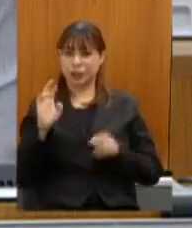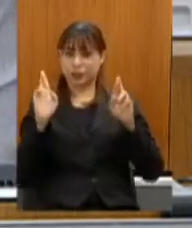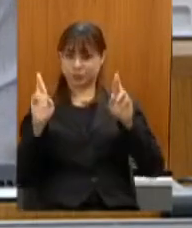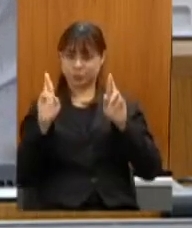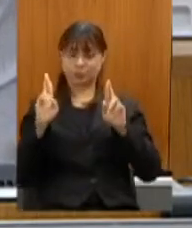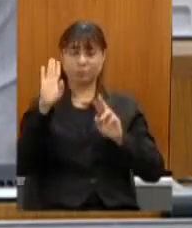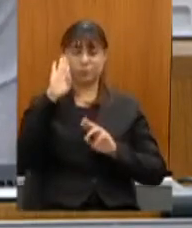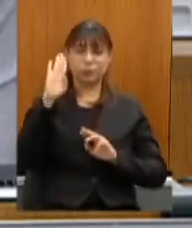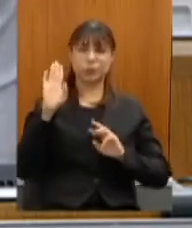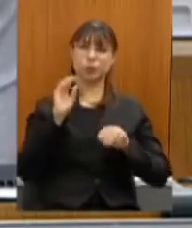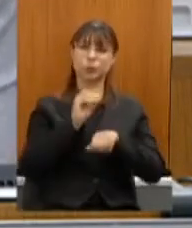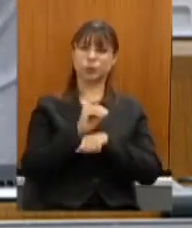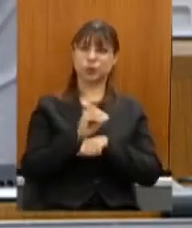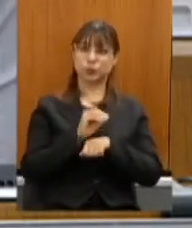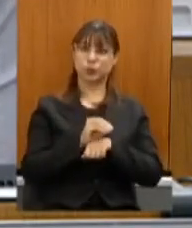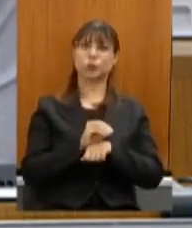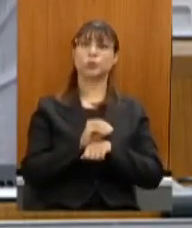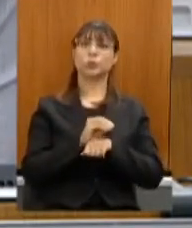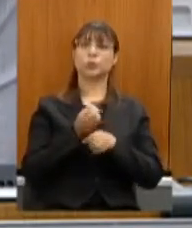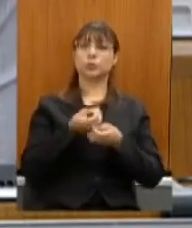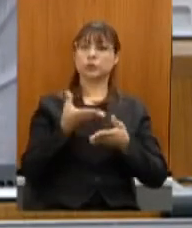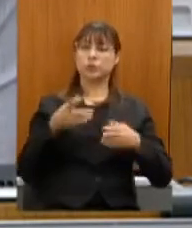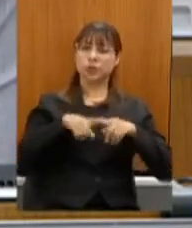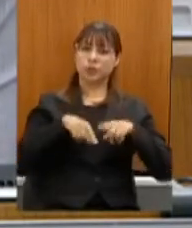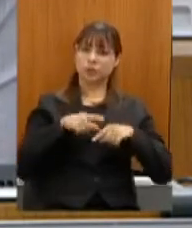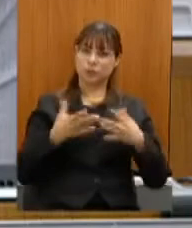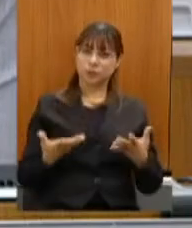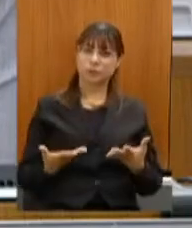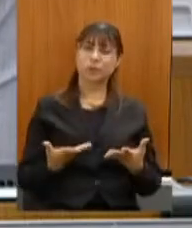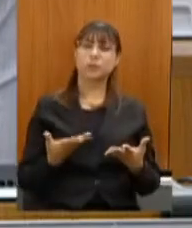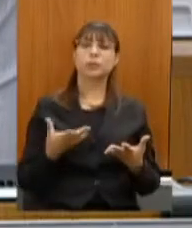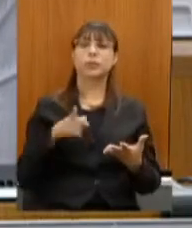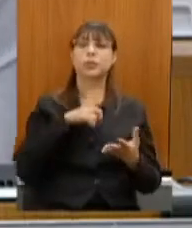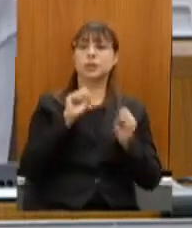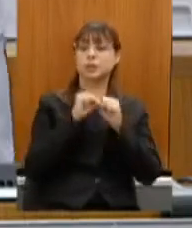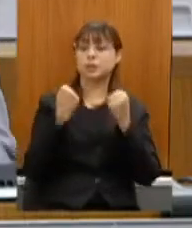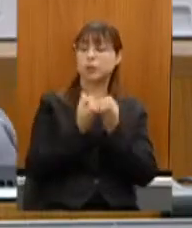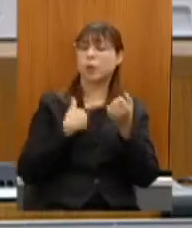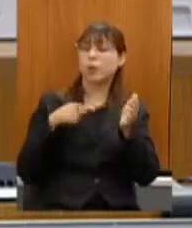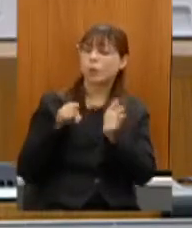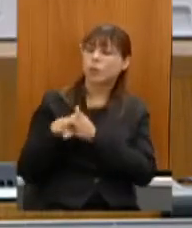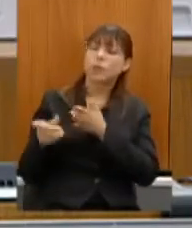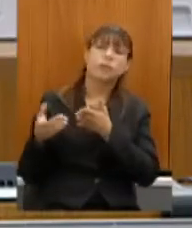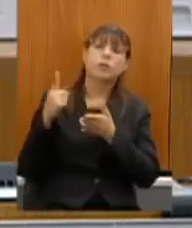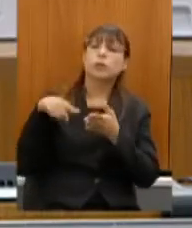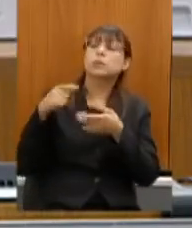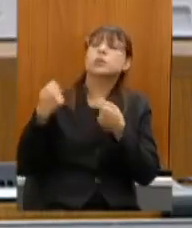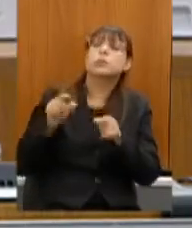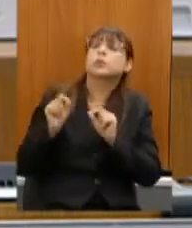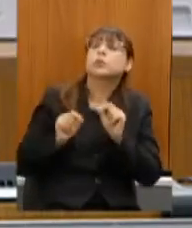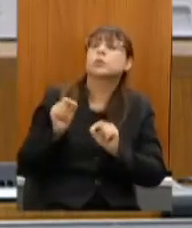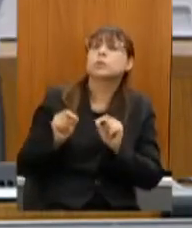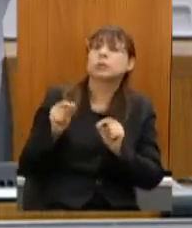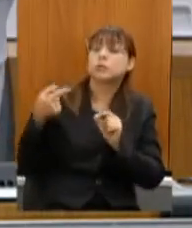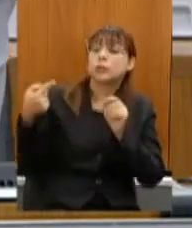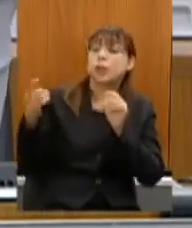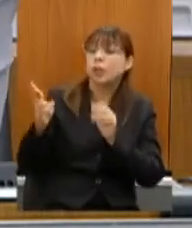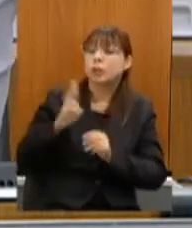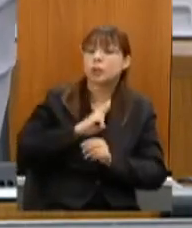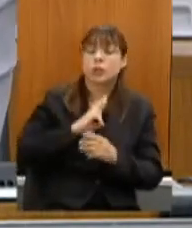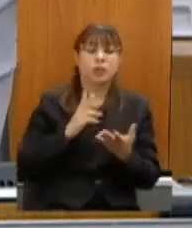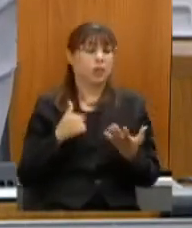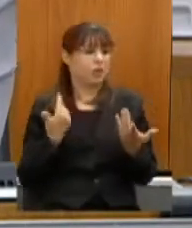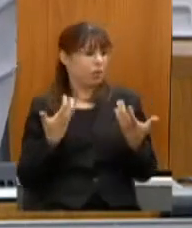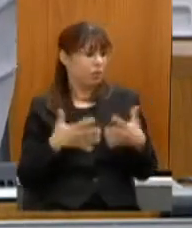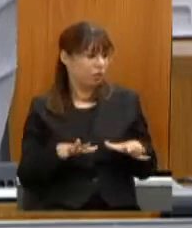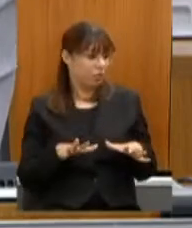equipamentos e fizemos um seminário e perguntei para eles o vocês precisam sabe o eles me falaram nós não